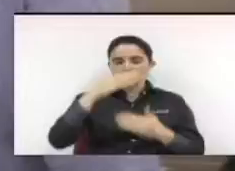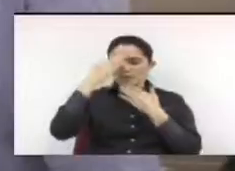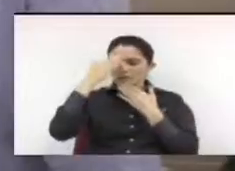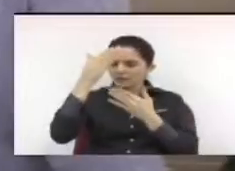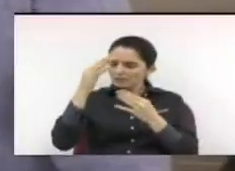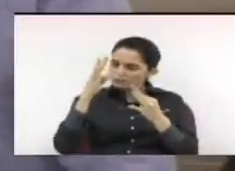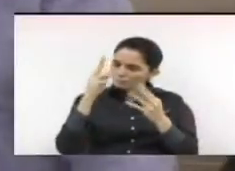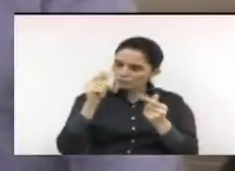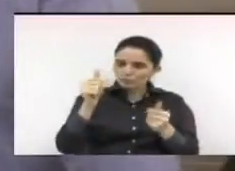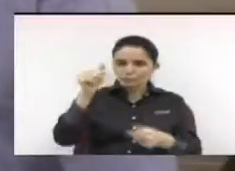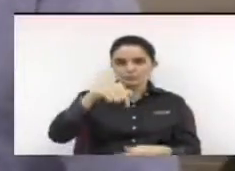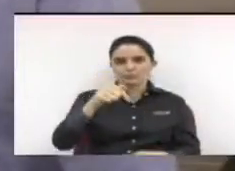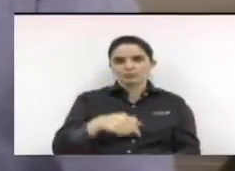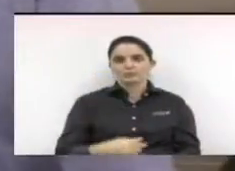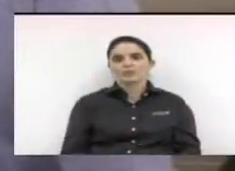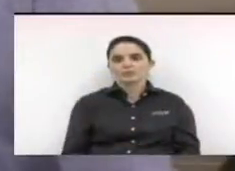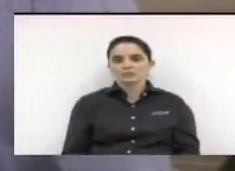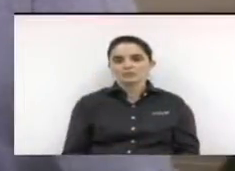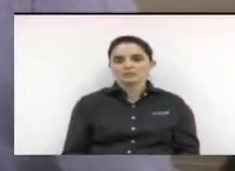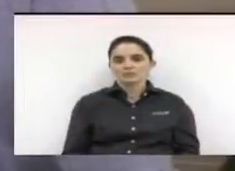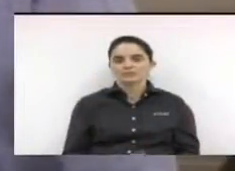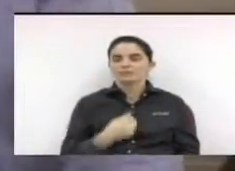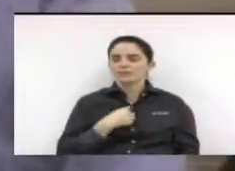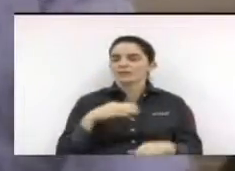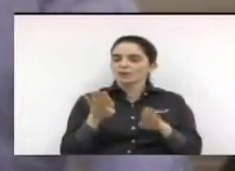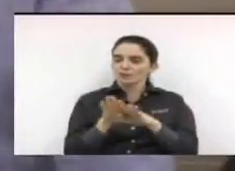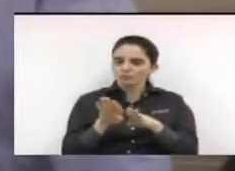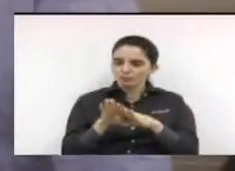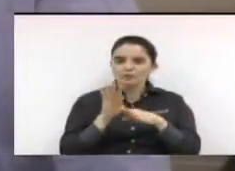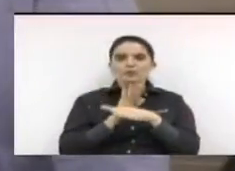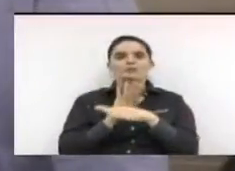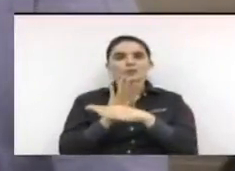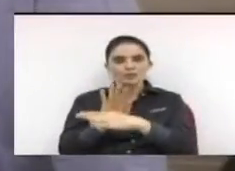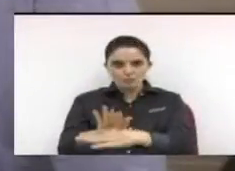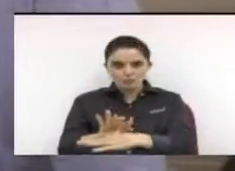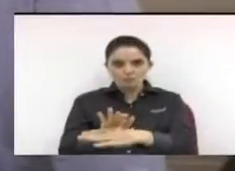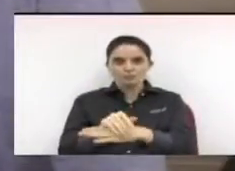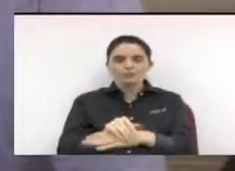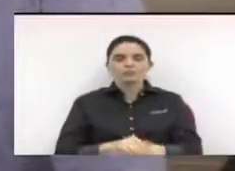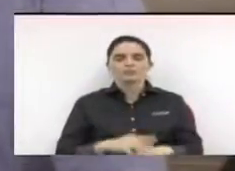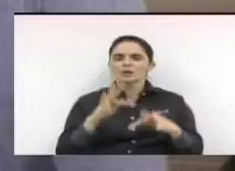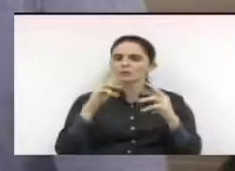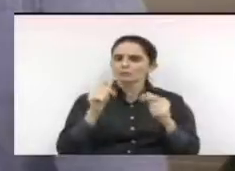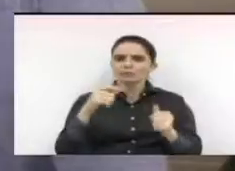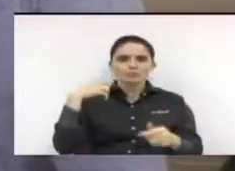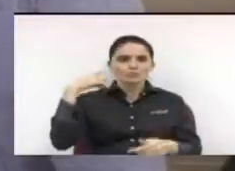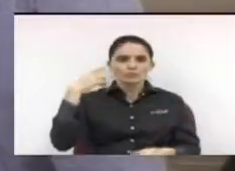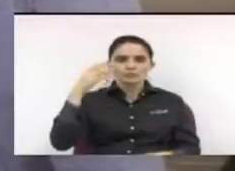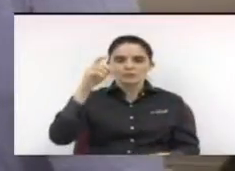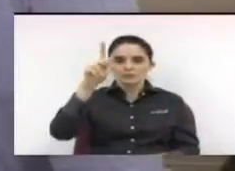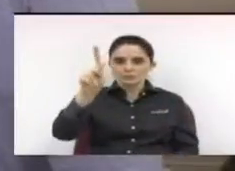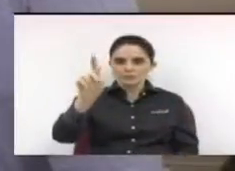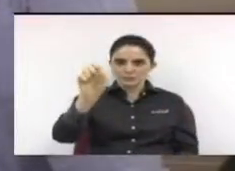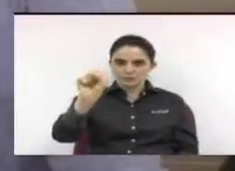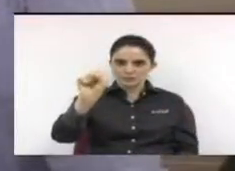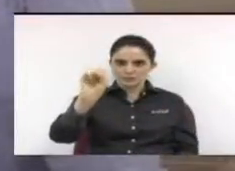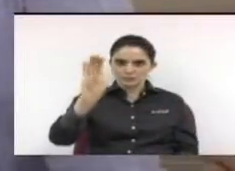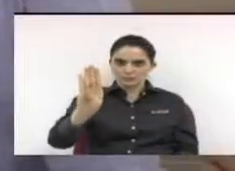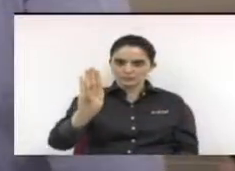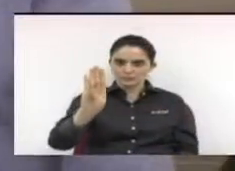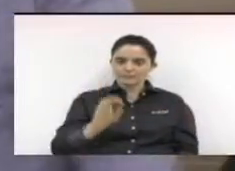todos e contem comigo também comigo com todos os deputados da bancada do PSB para que